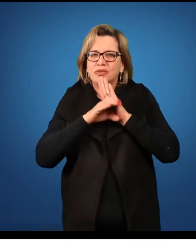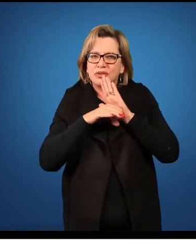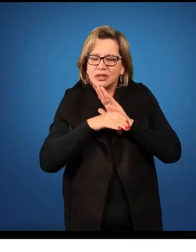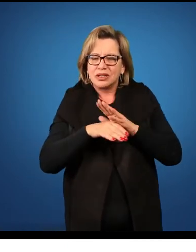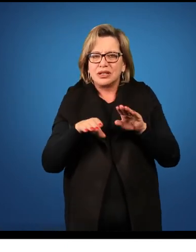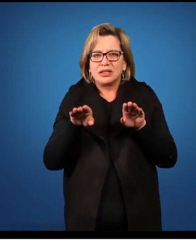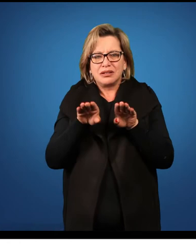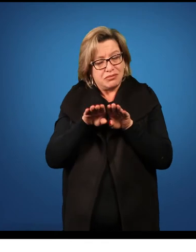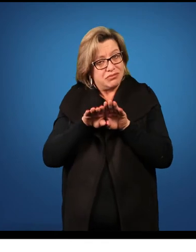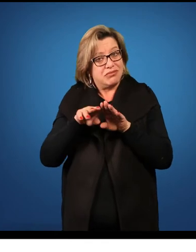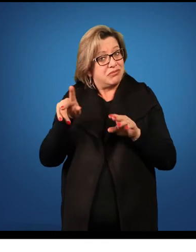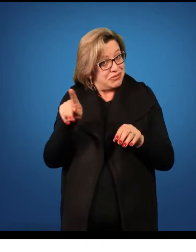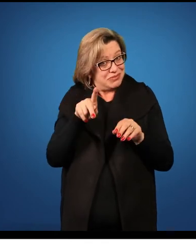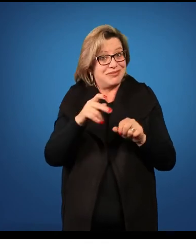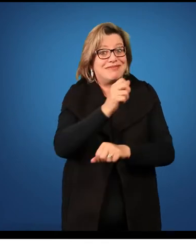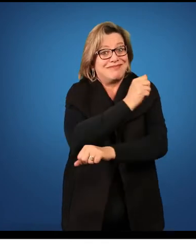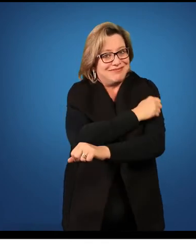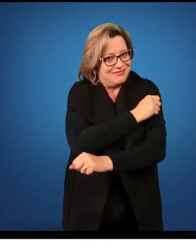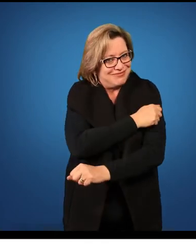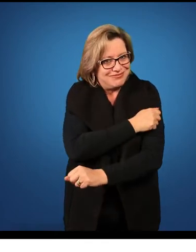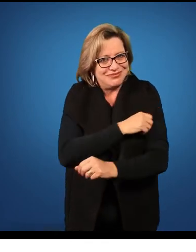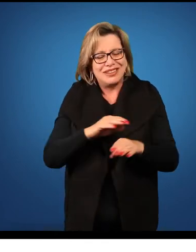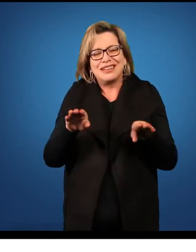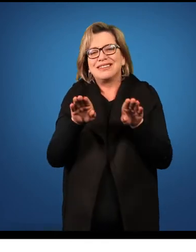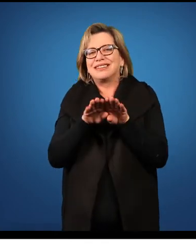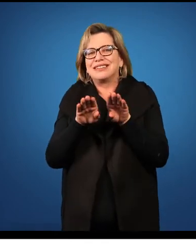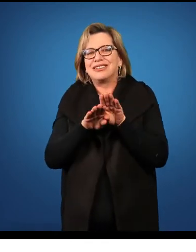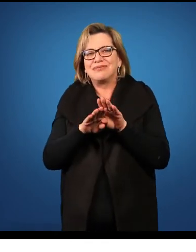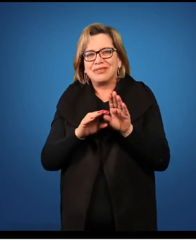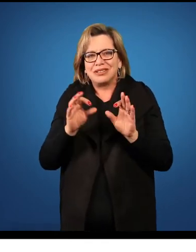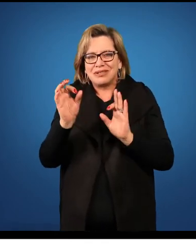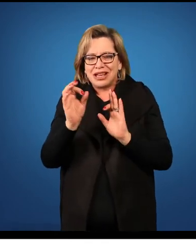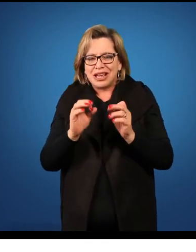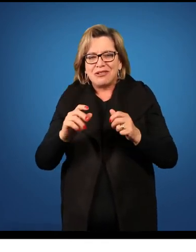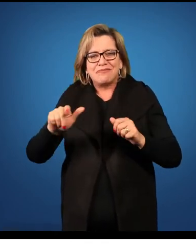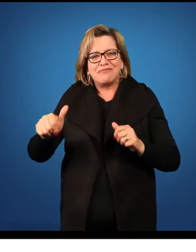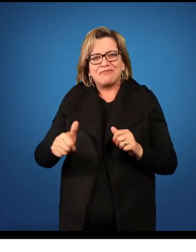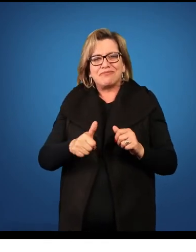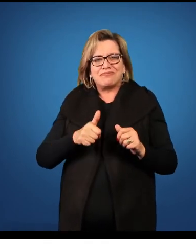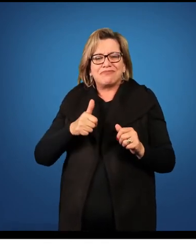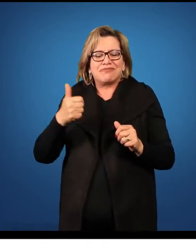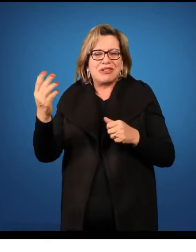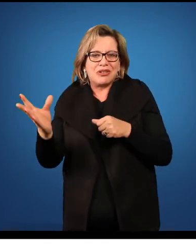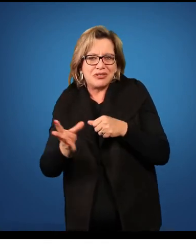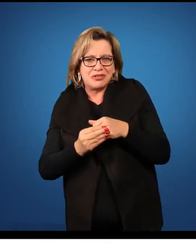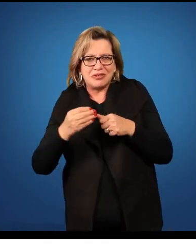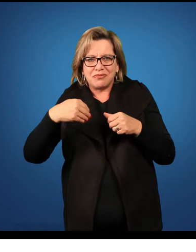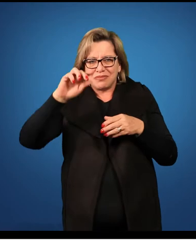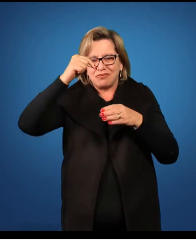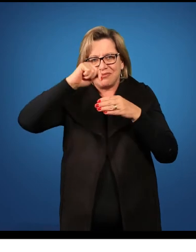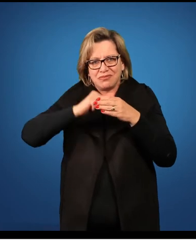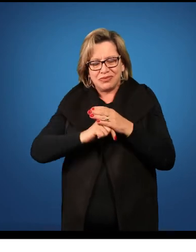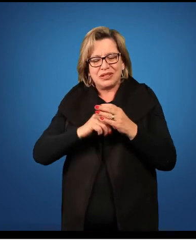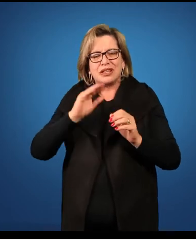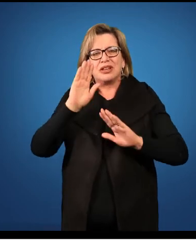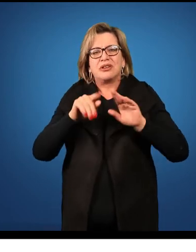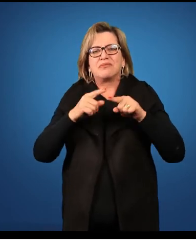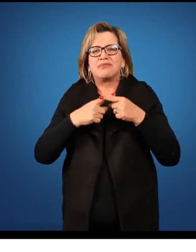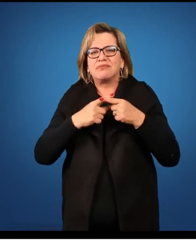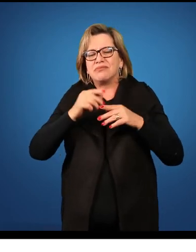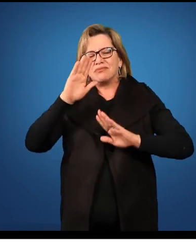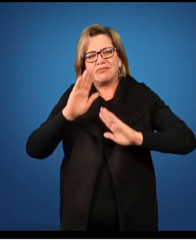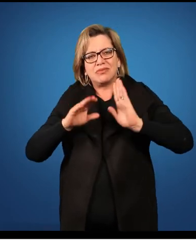professores, quanto para os alunos, como também na atualização dos conceitos, porque alguns conceitos que nós estudamos,